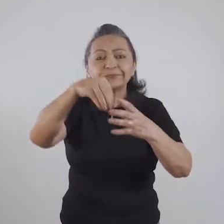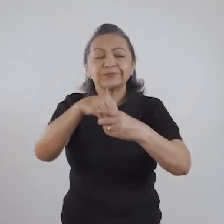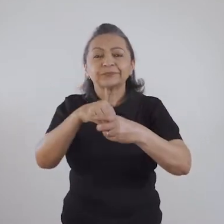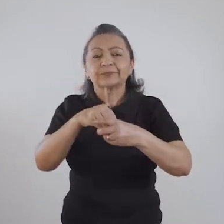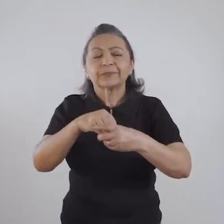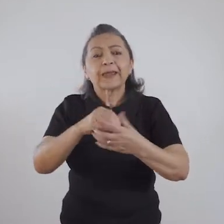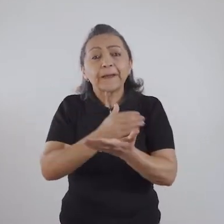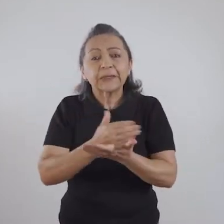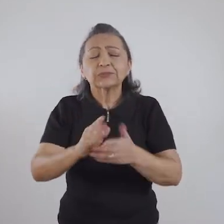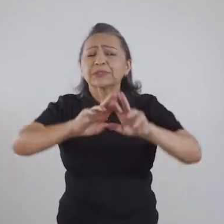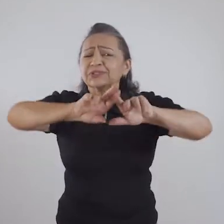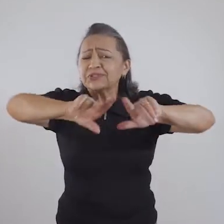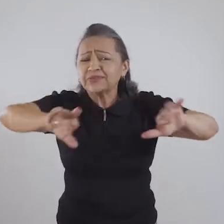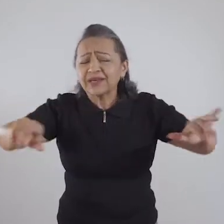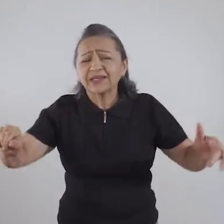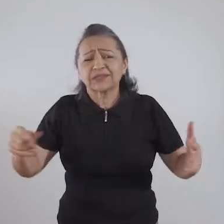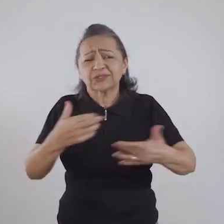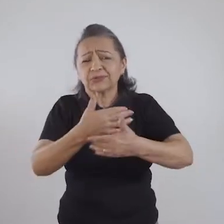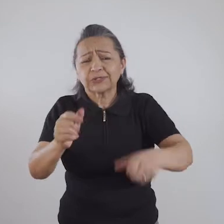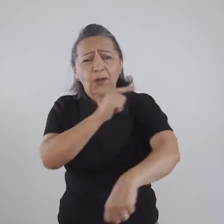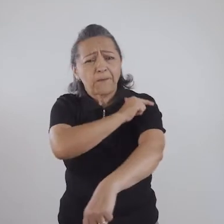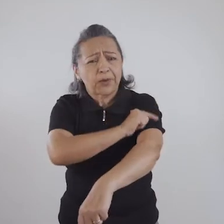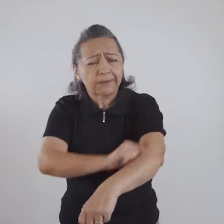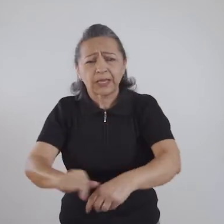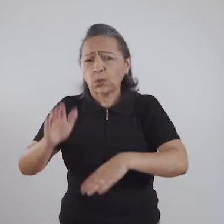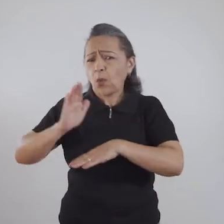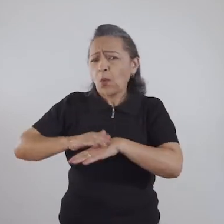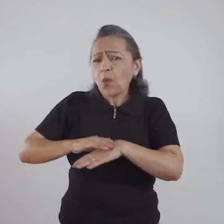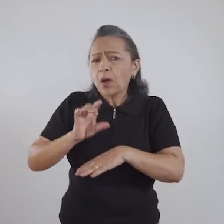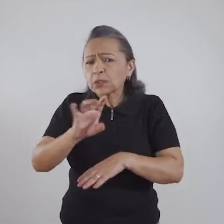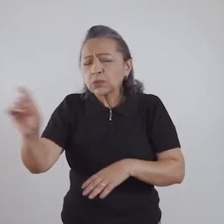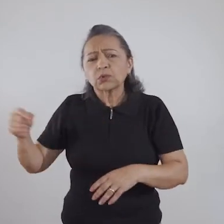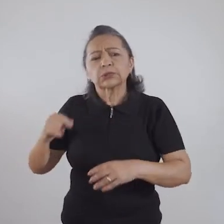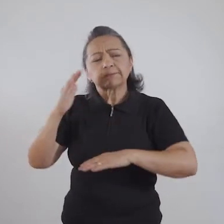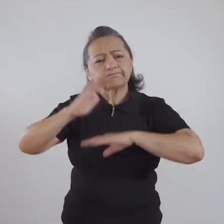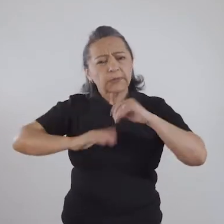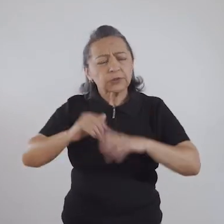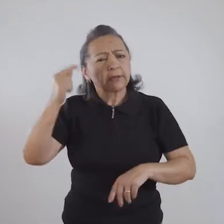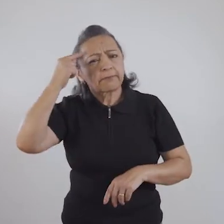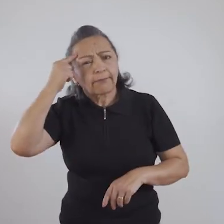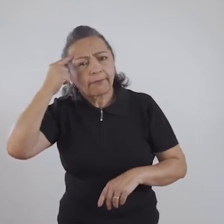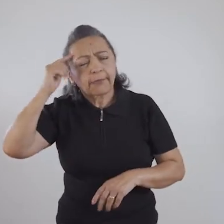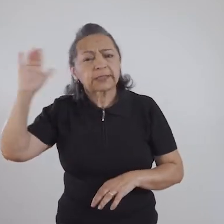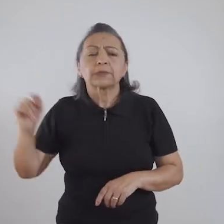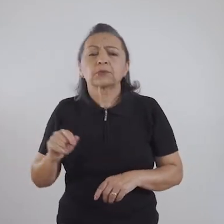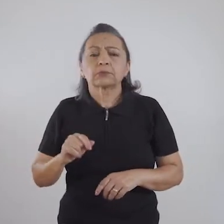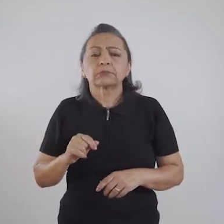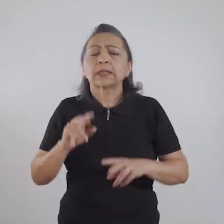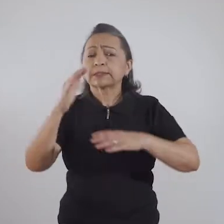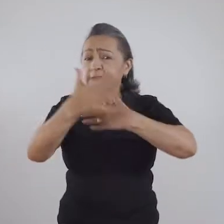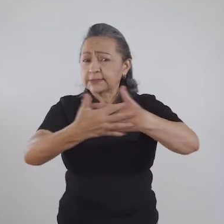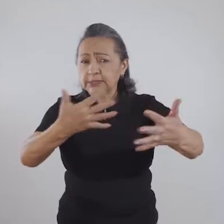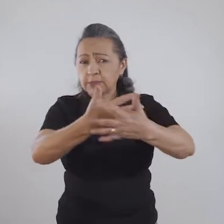um diferente gama e conjunto de comportamentos, atitudes e ações e pensamentos. A sexualidade, ela